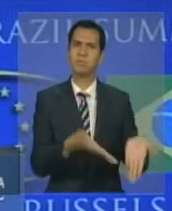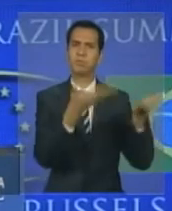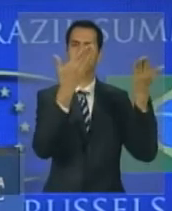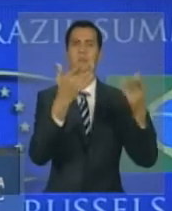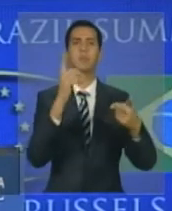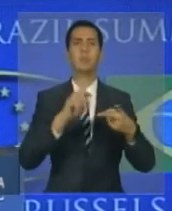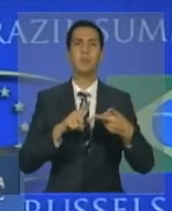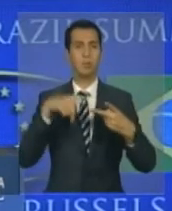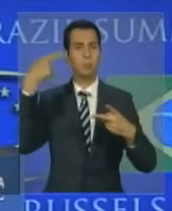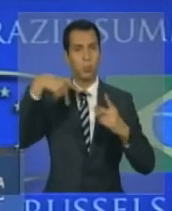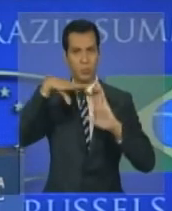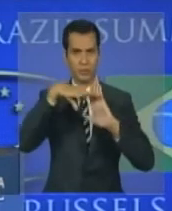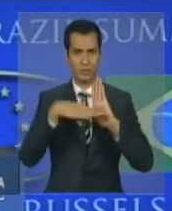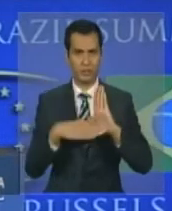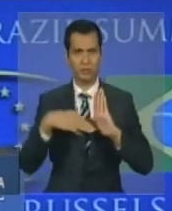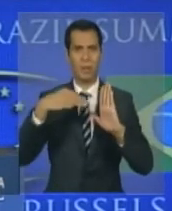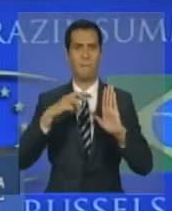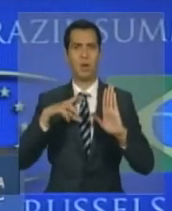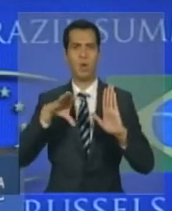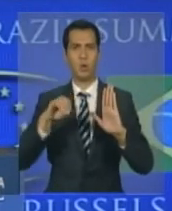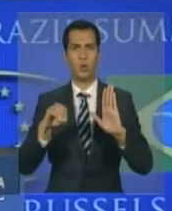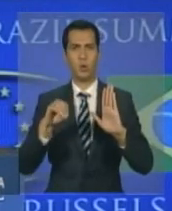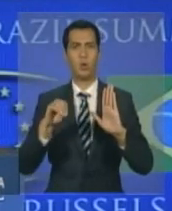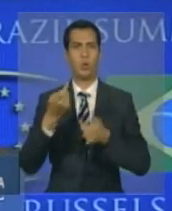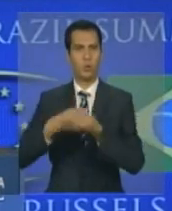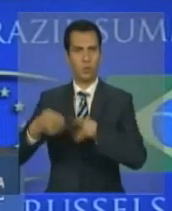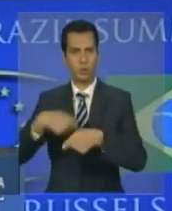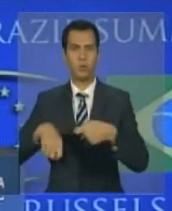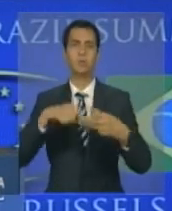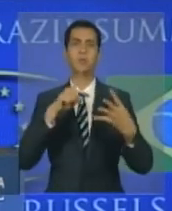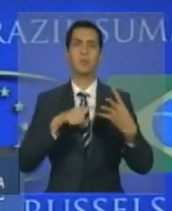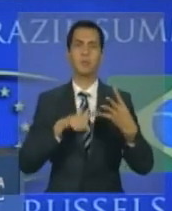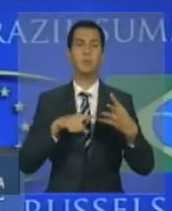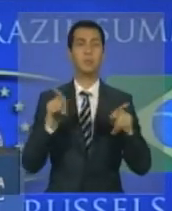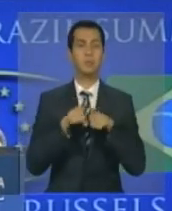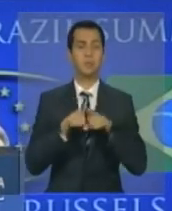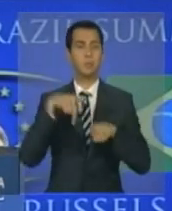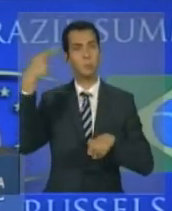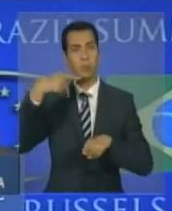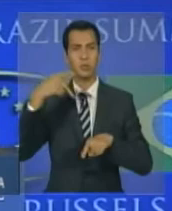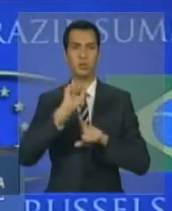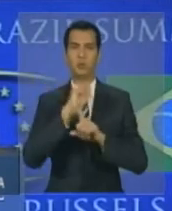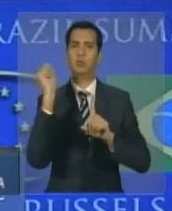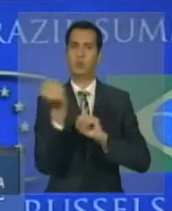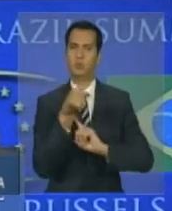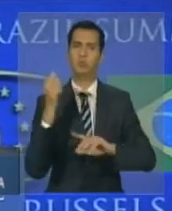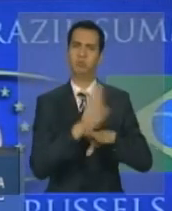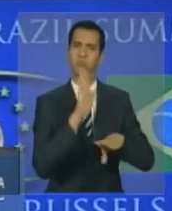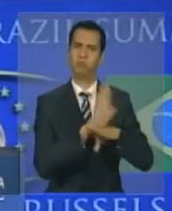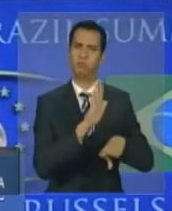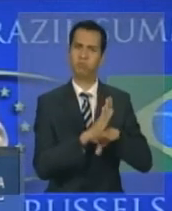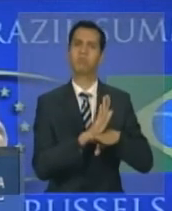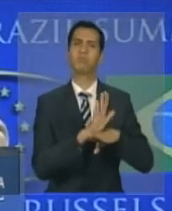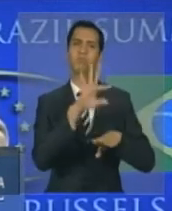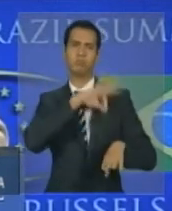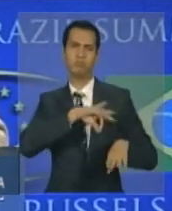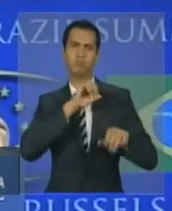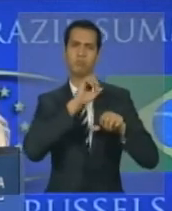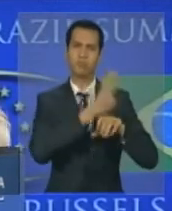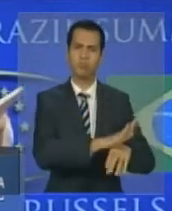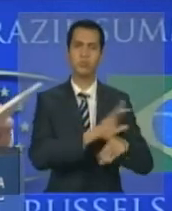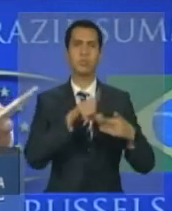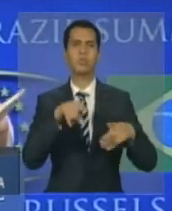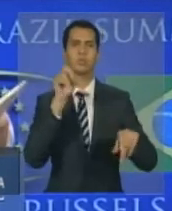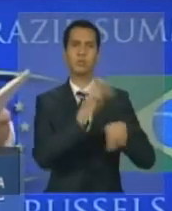macroeconômicas, conjugado a políticas sociais de geração de renda e emprego. Não faz sentido